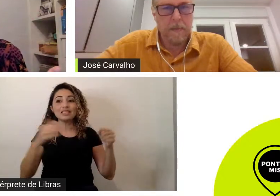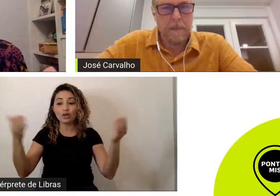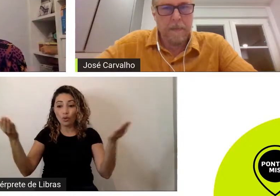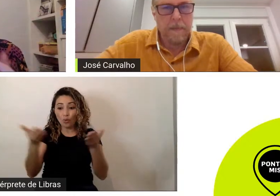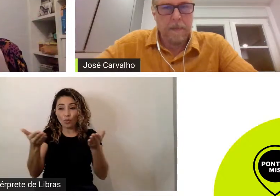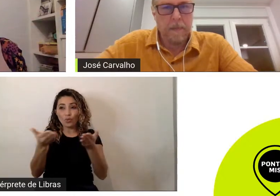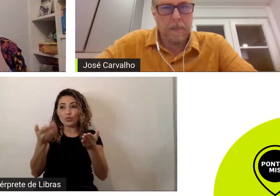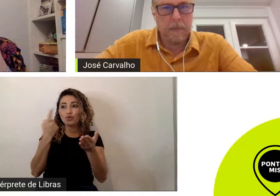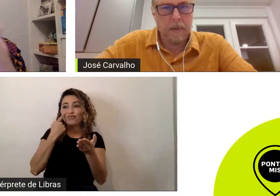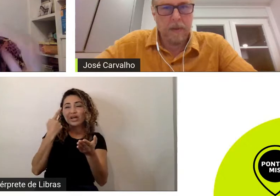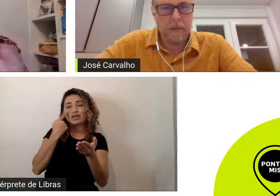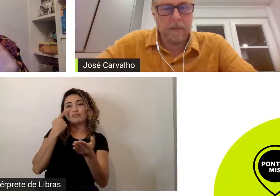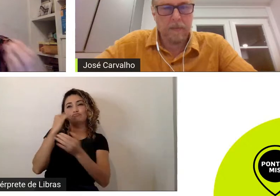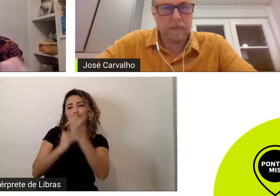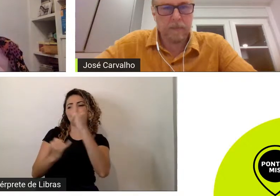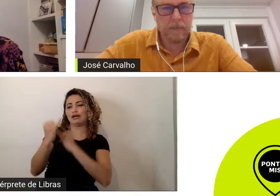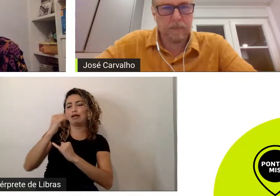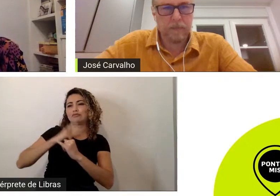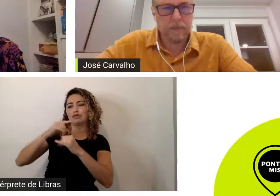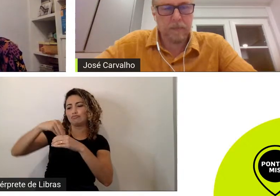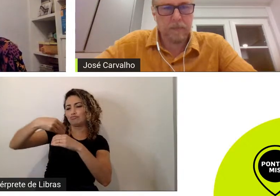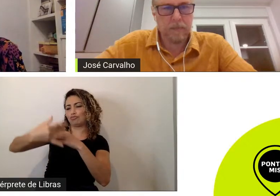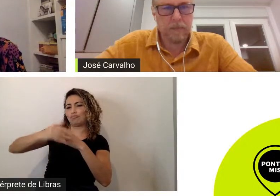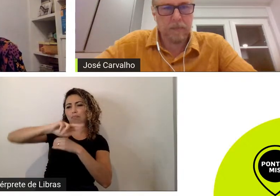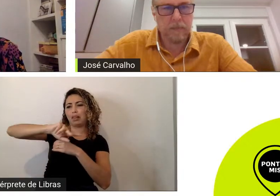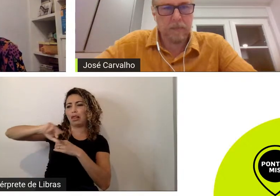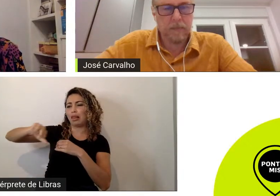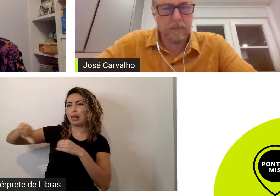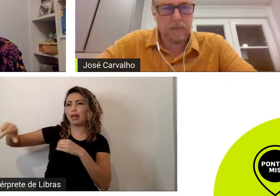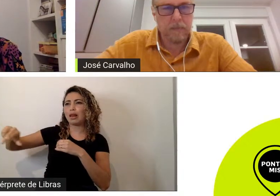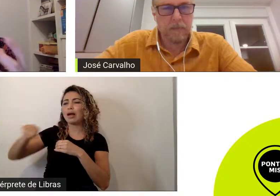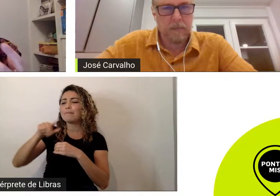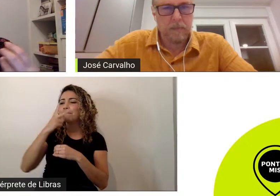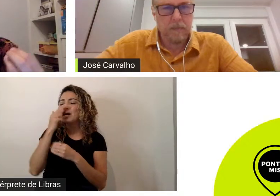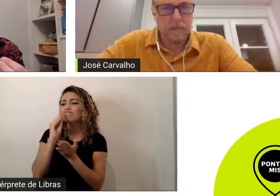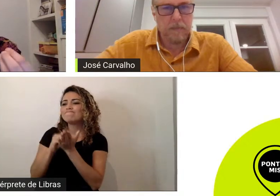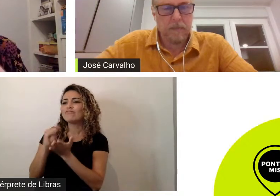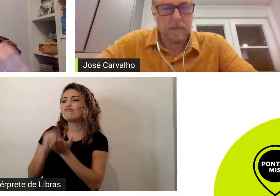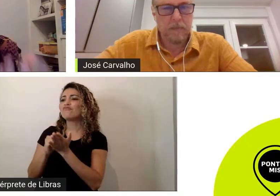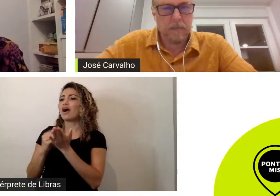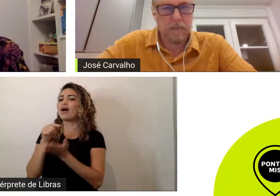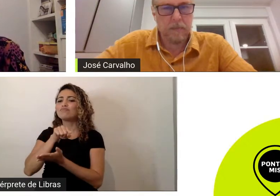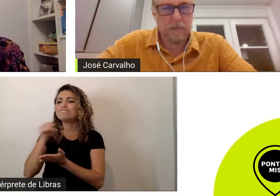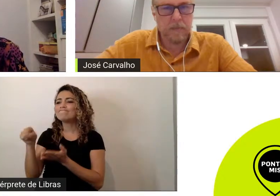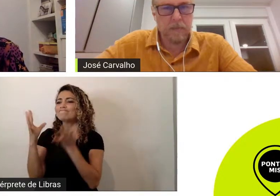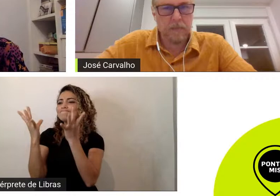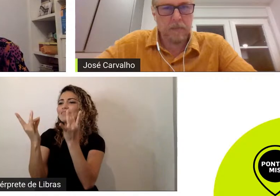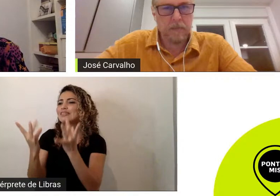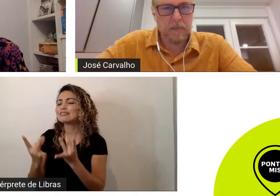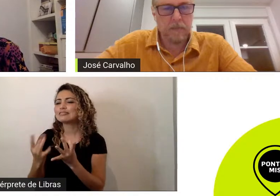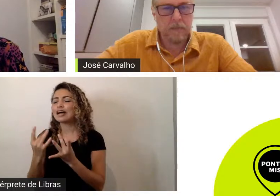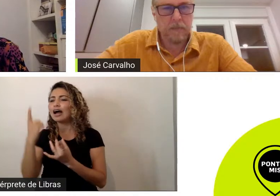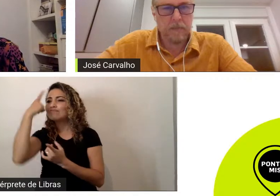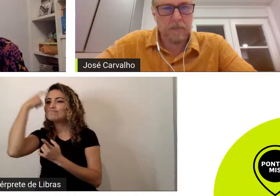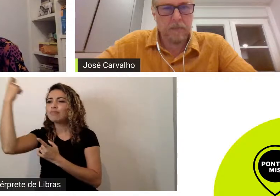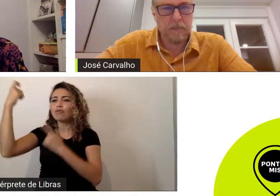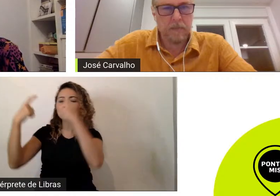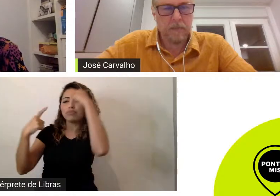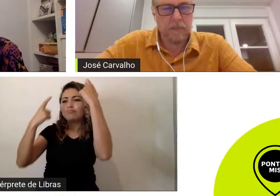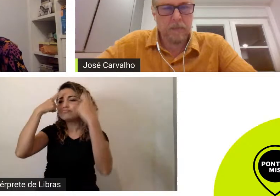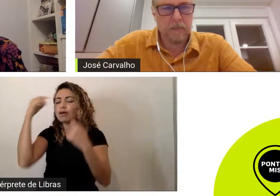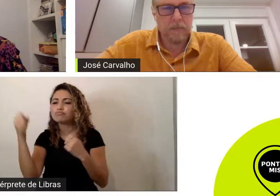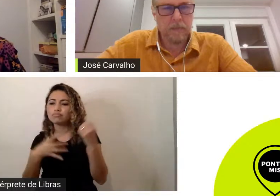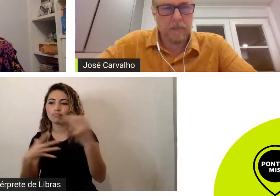aleatório um pouco disso eu sinto falta assim desse detalhe no criativo em